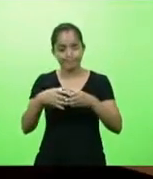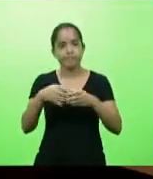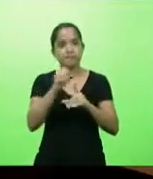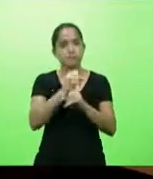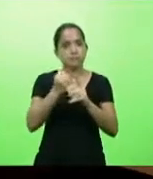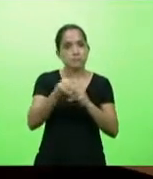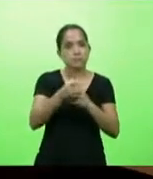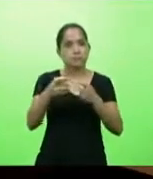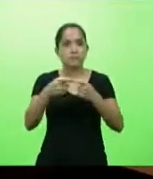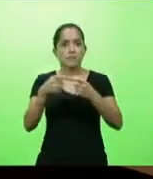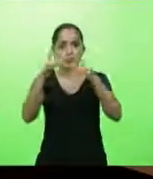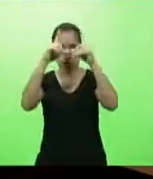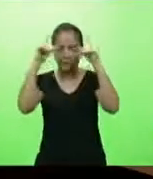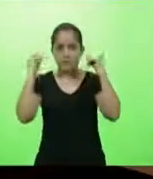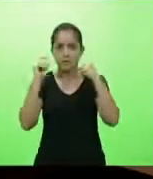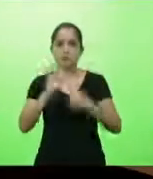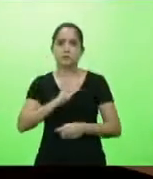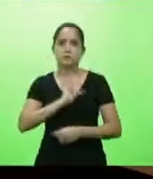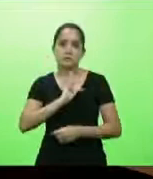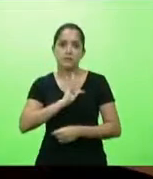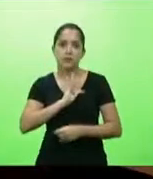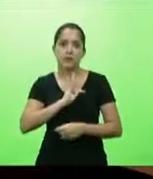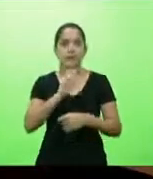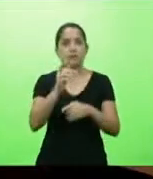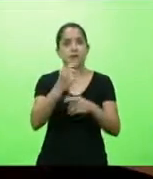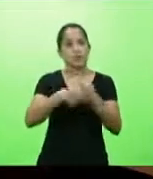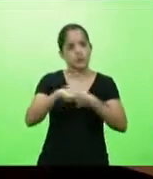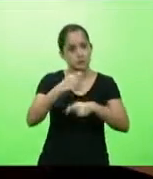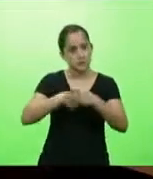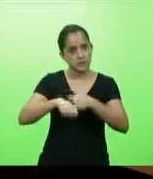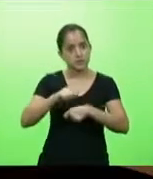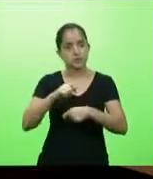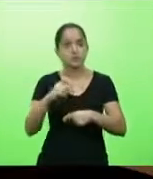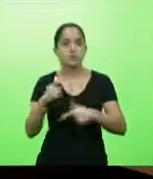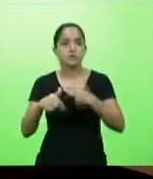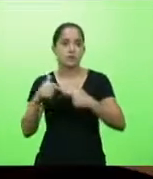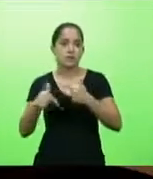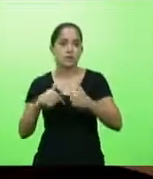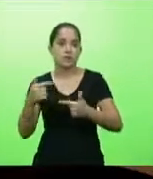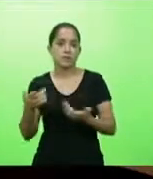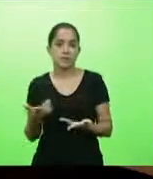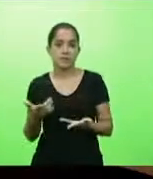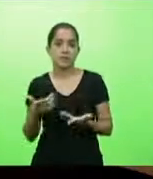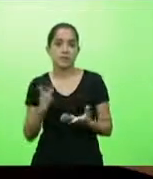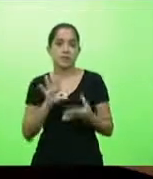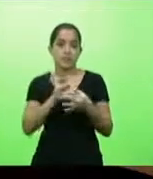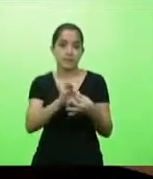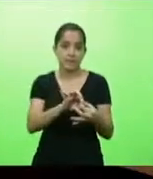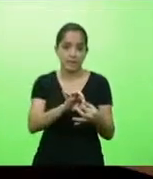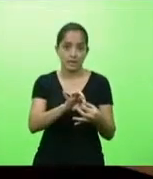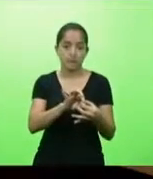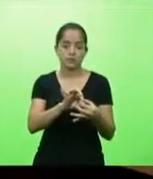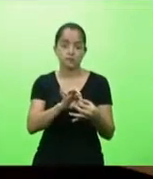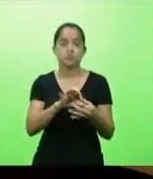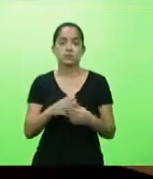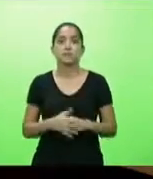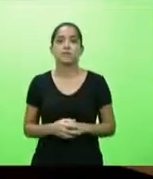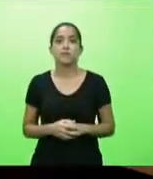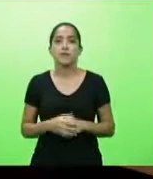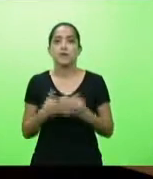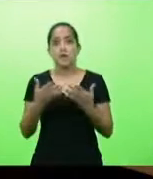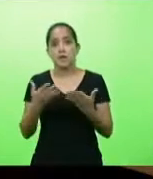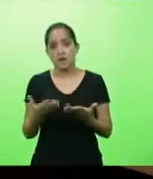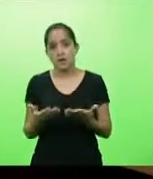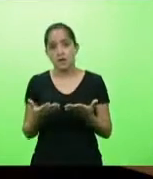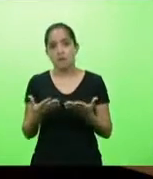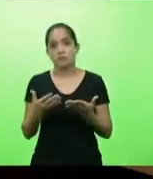médicos, enfermeiros, técnicos, administrativos também, ligados à Covid. É uma fórmula que o